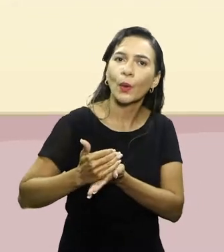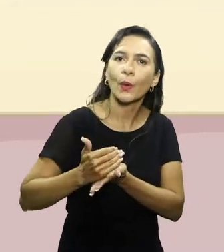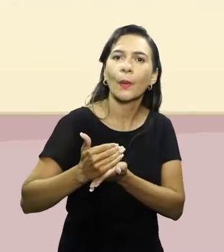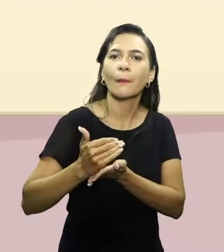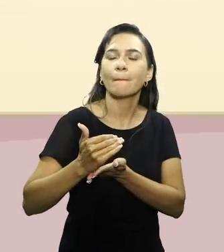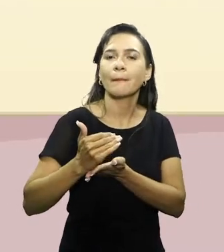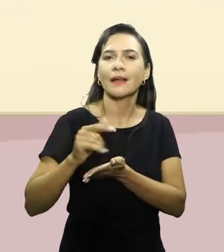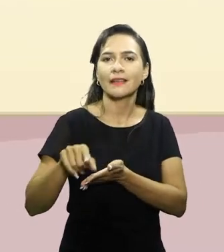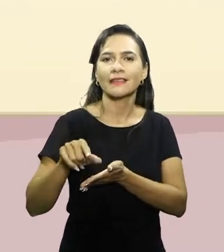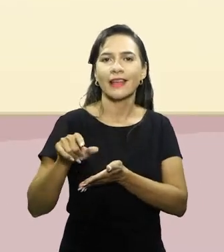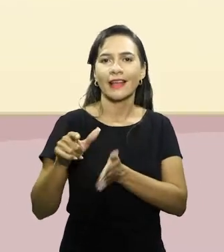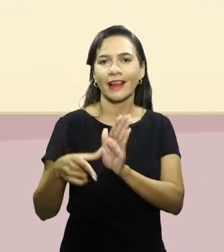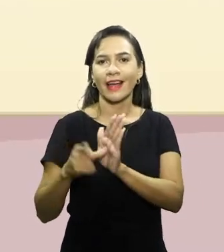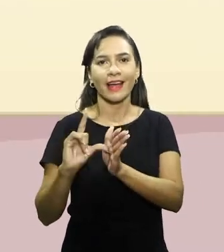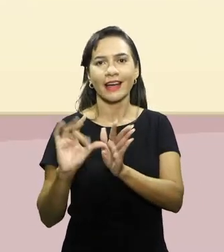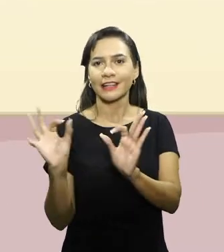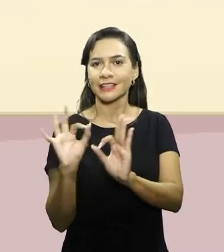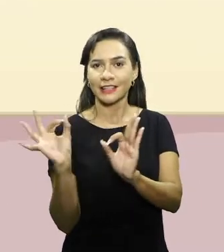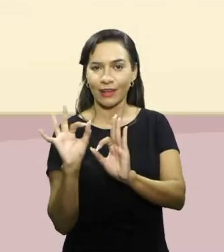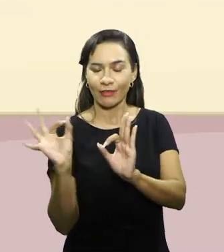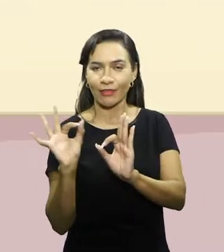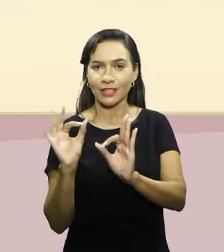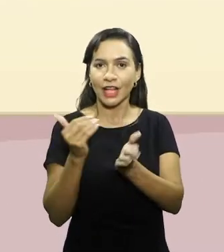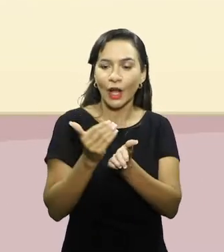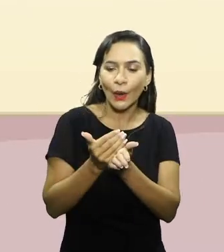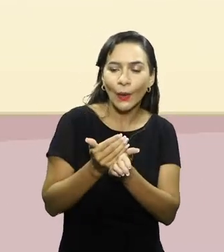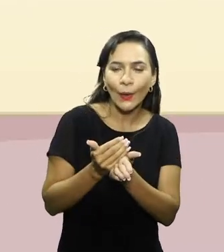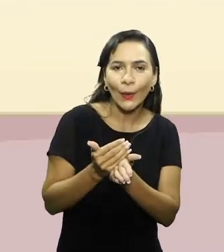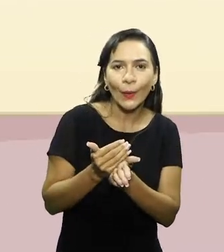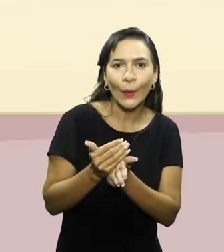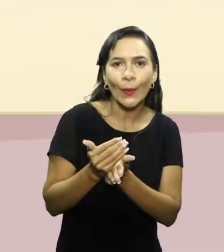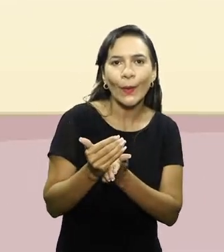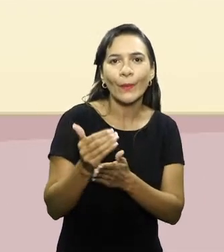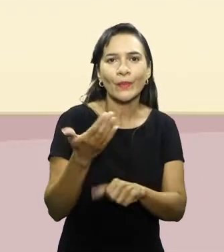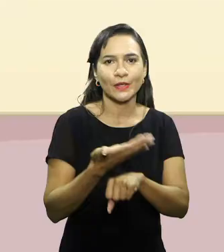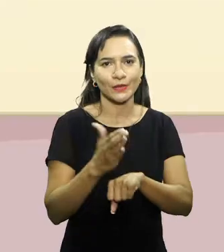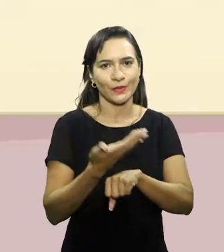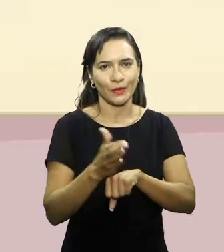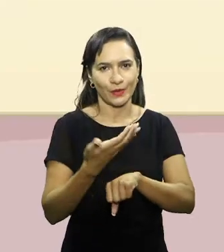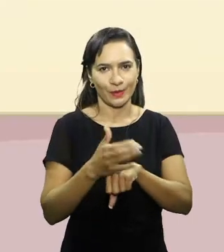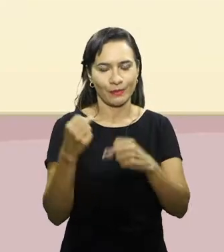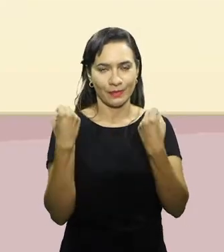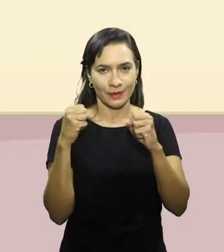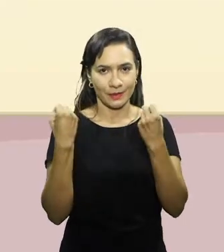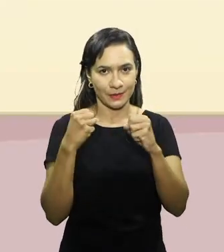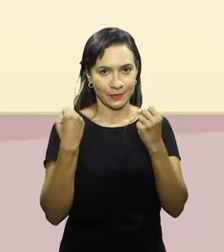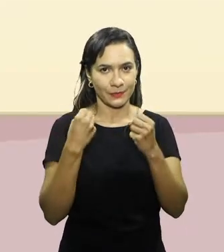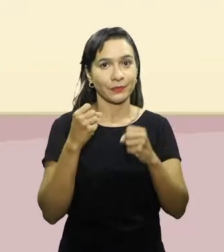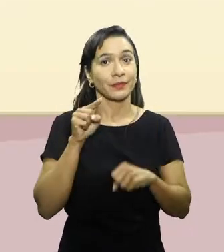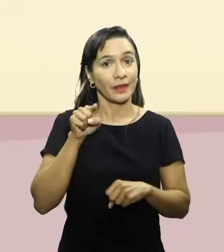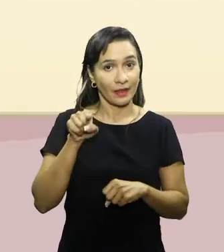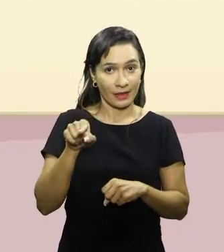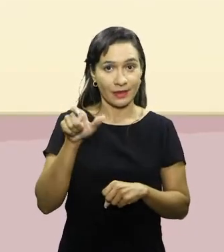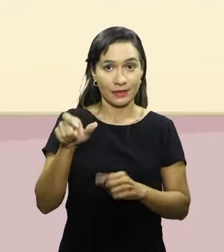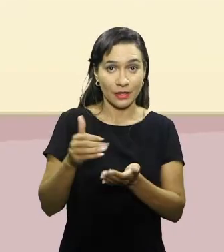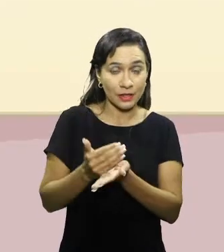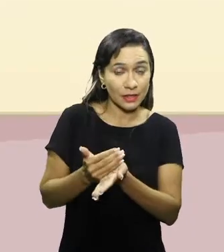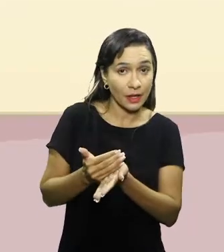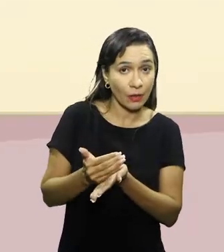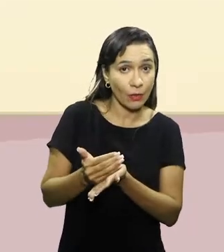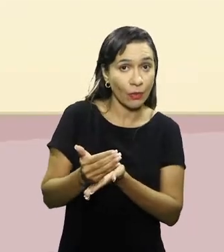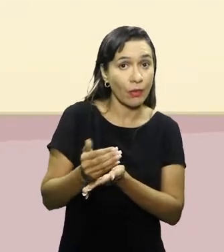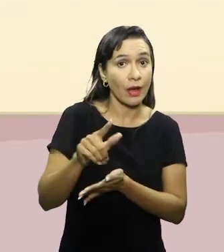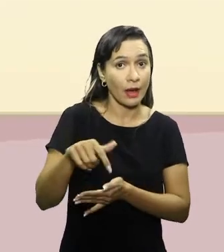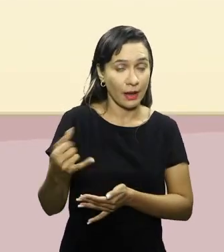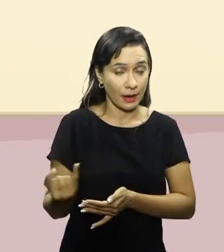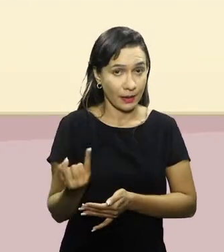parado, sem fazer nada, e resolveu iniciar uma prática de exercício físico. Então, para essas pessoas, é importante que